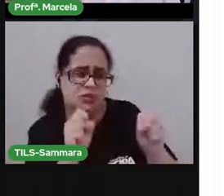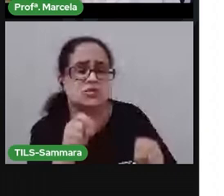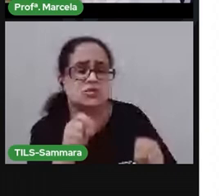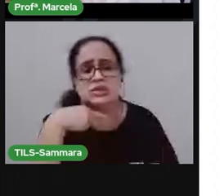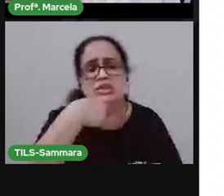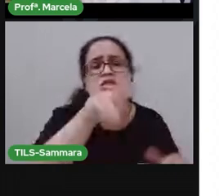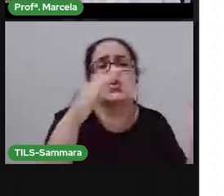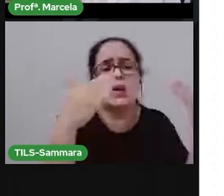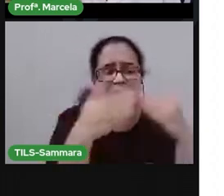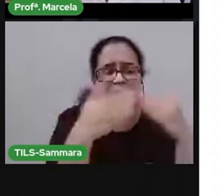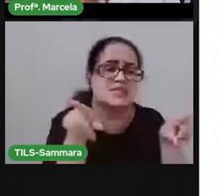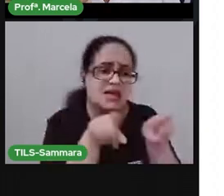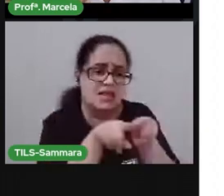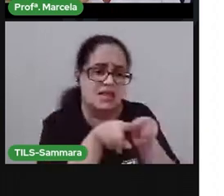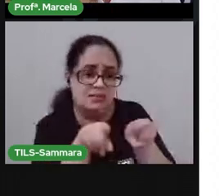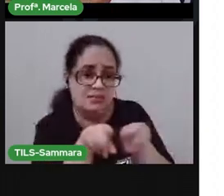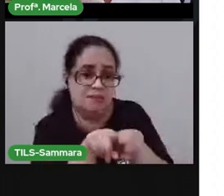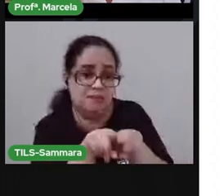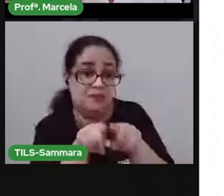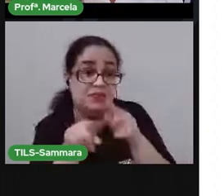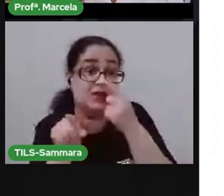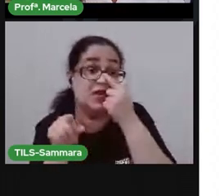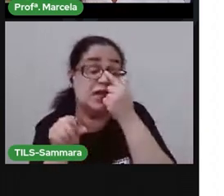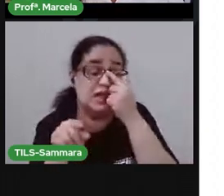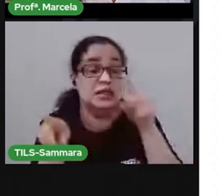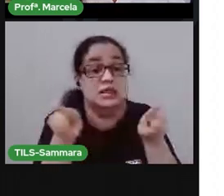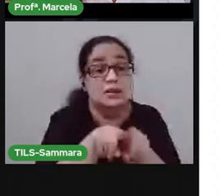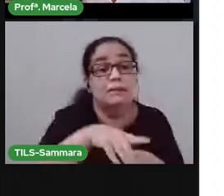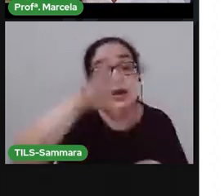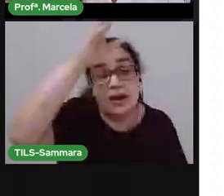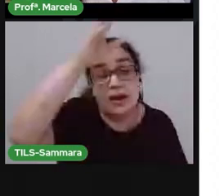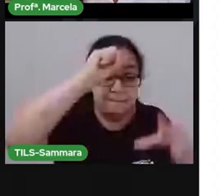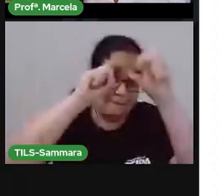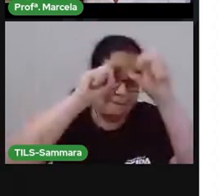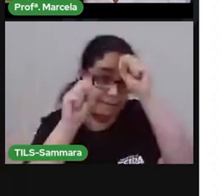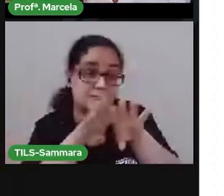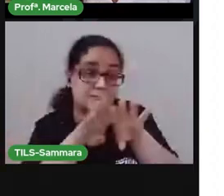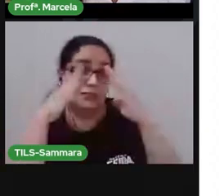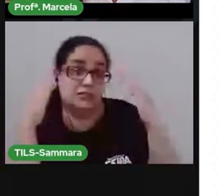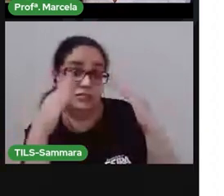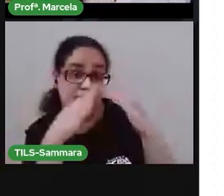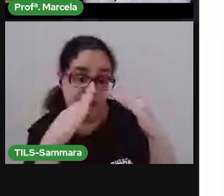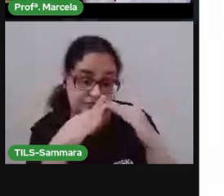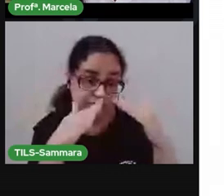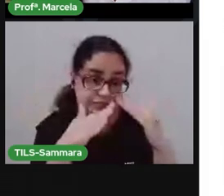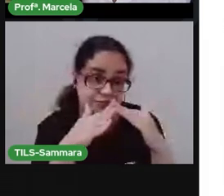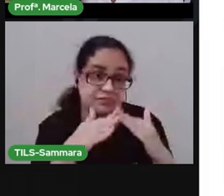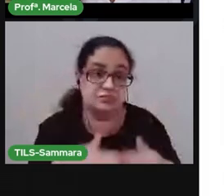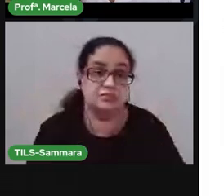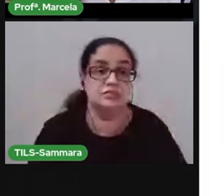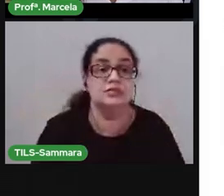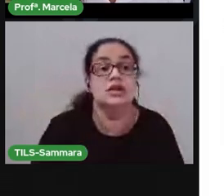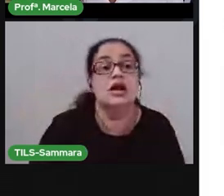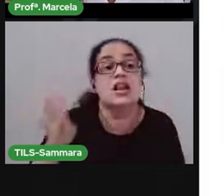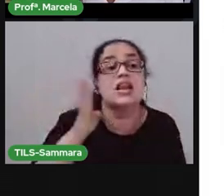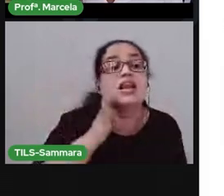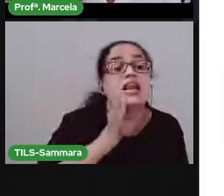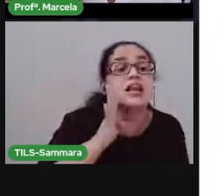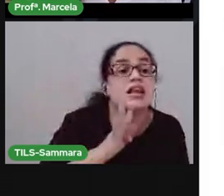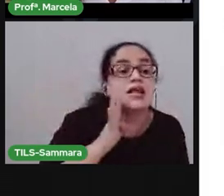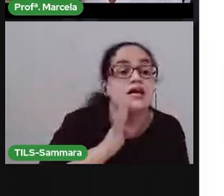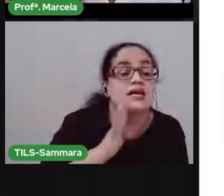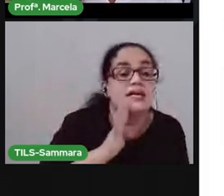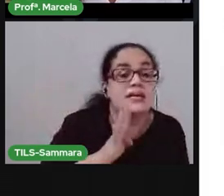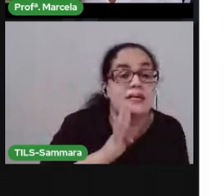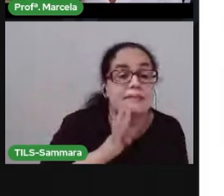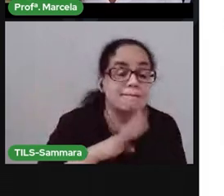sua casa também. A gente também aprendeu a fazer a dobradura de uma casa. Olha quanta coisa legal que